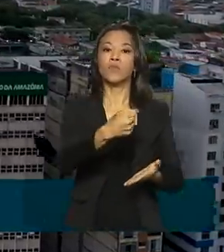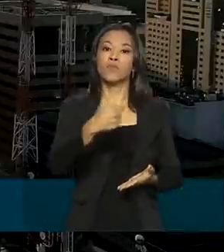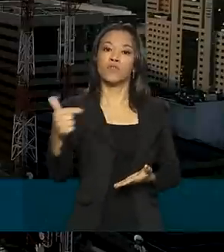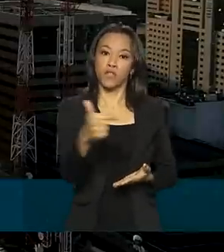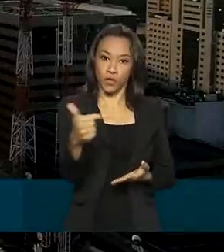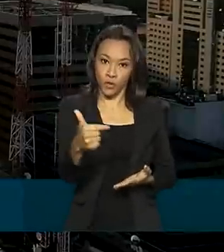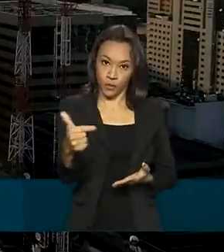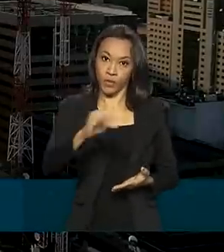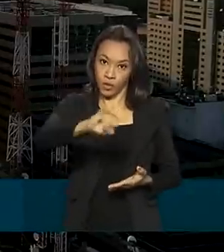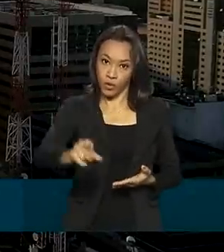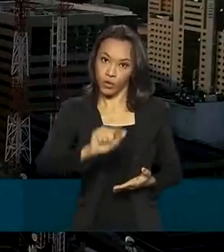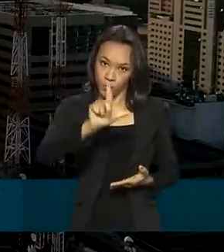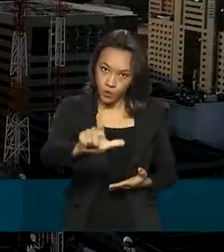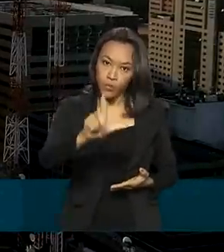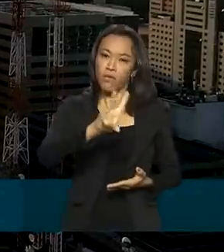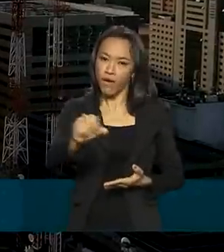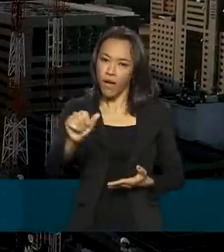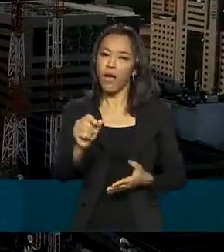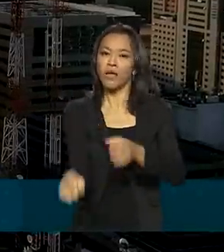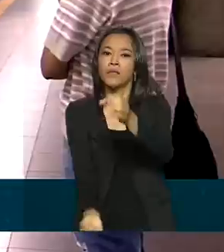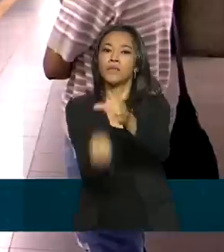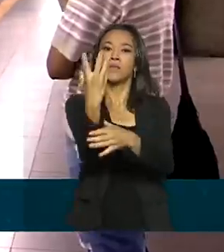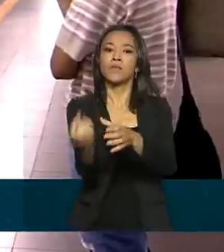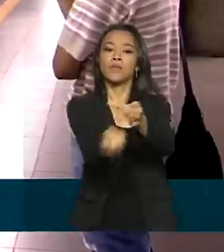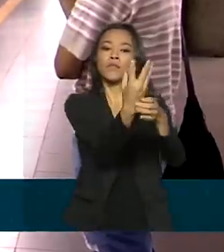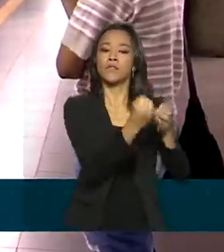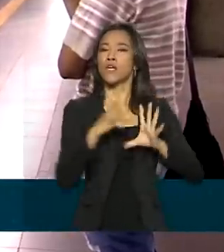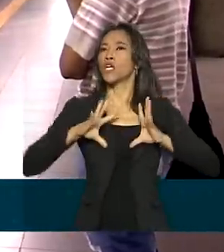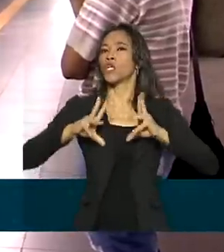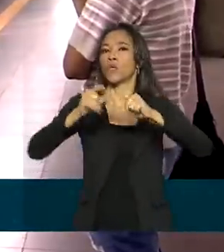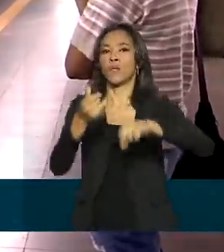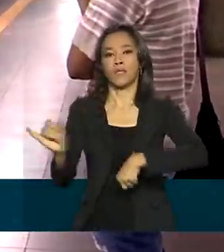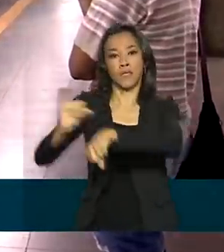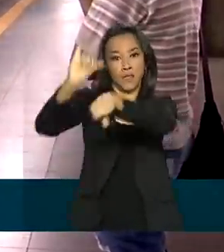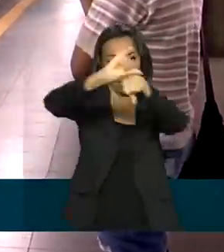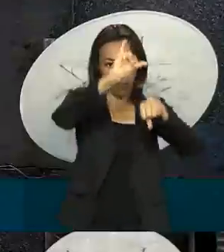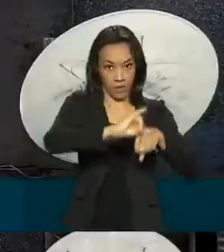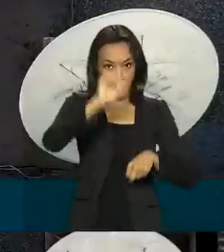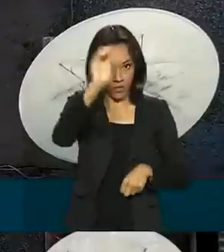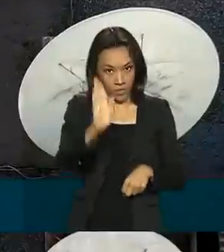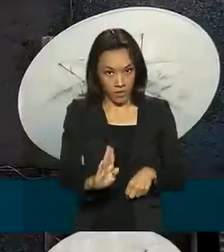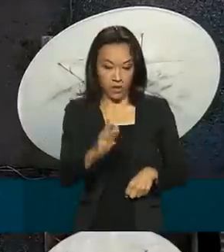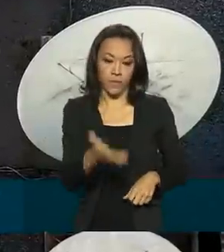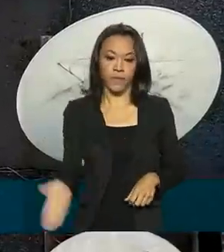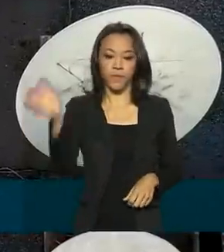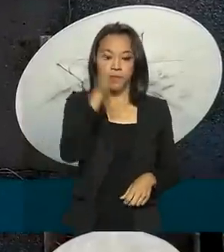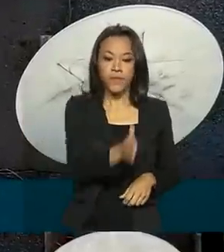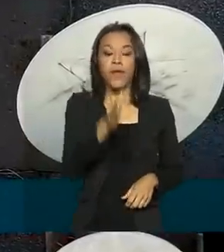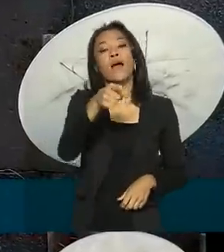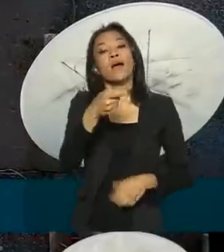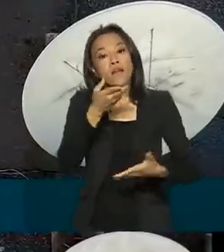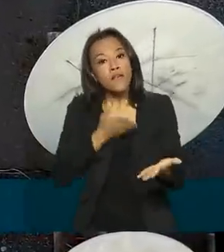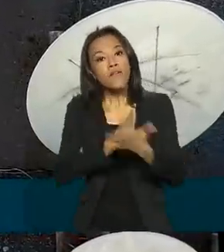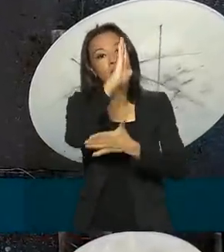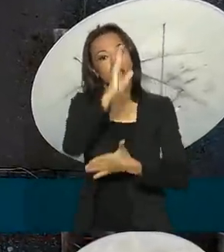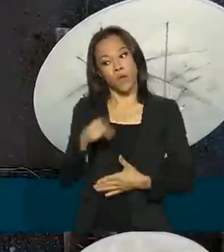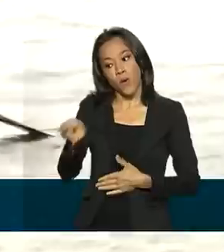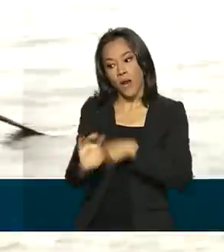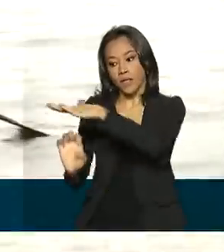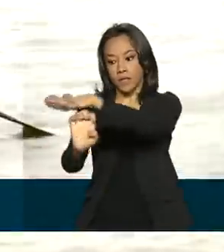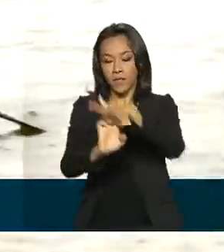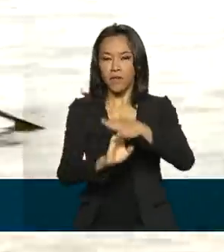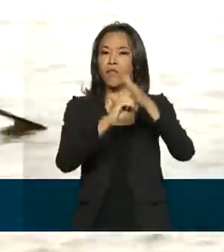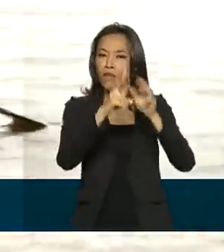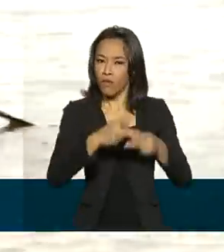tecnologia 5G deve estar disponível em todas as capitais brasileiras. As vencedoras também levarão fibra